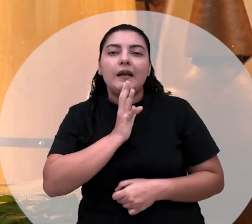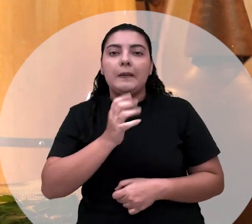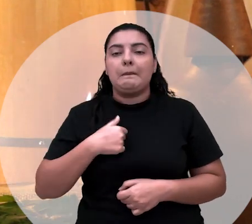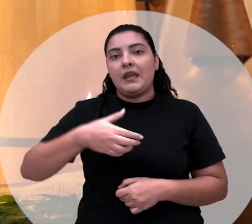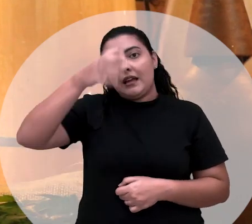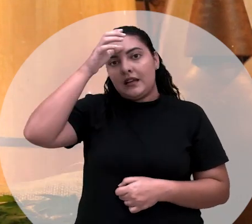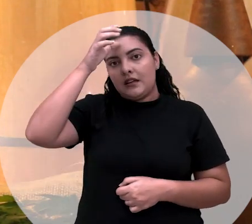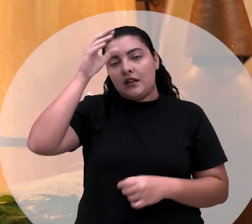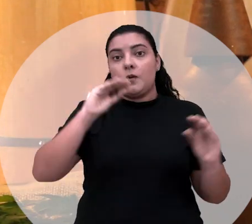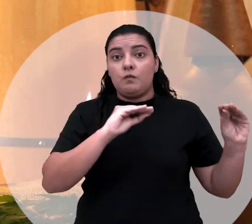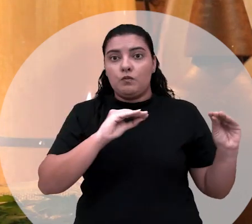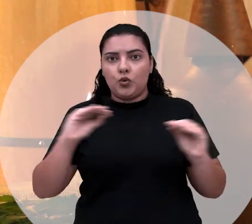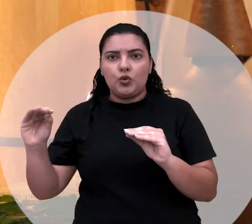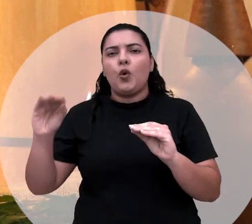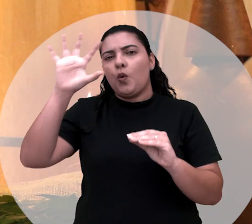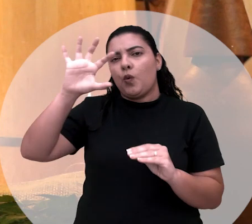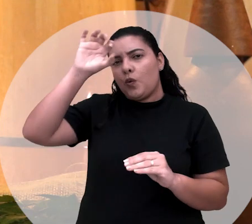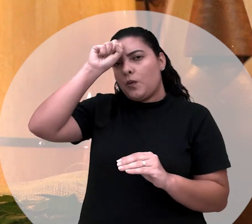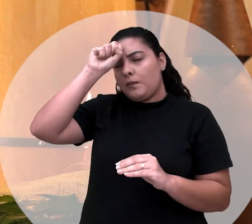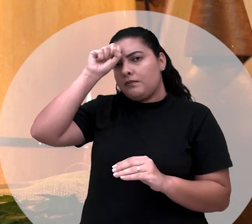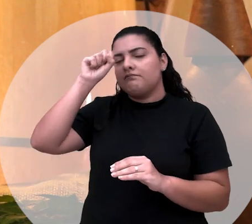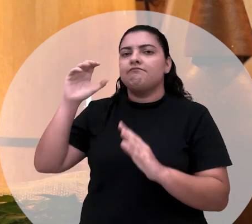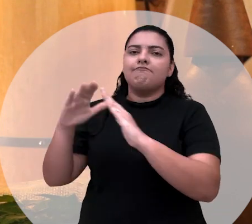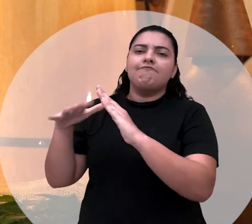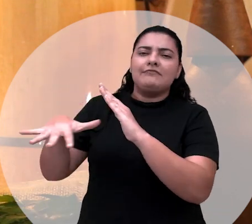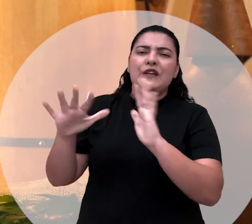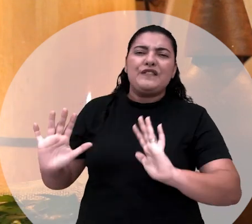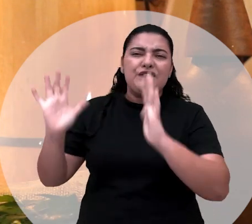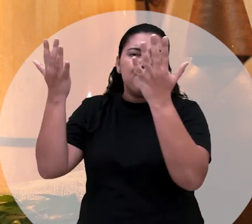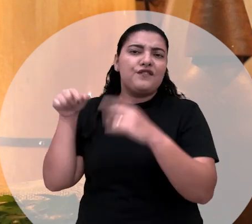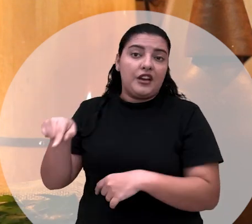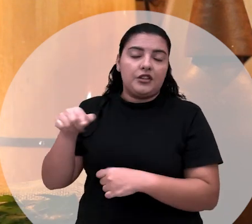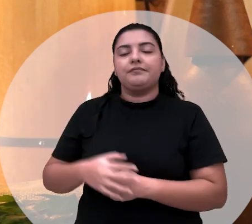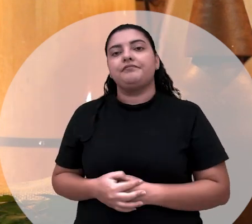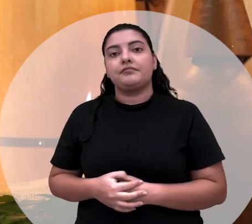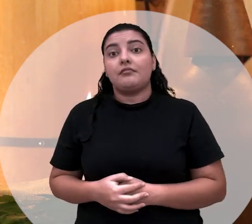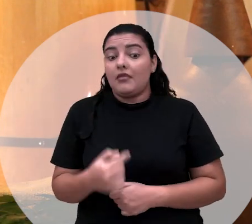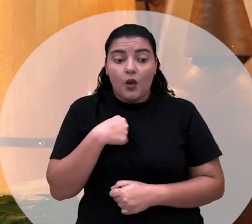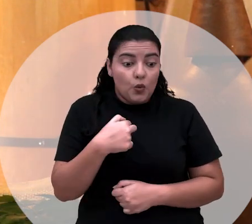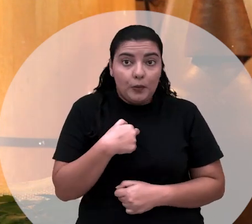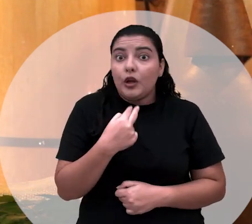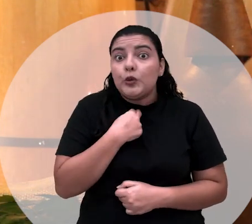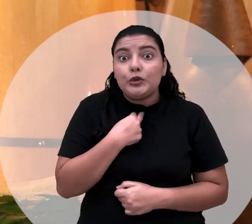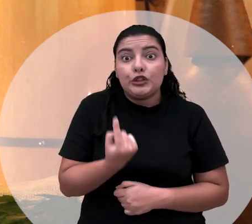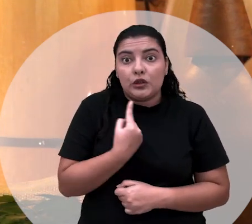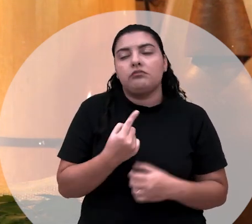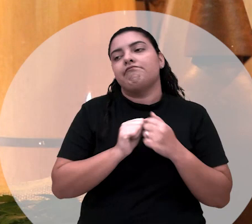resolveu ir para a casa de Umbanda, marcar lá presença numa festa que ia ter. E como não podia ficar só, ela me levou.